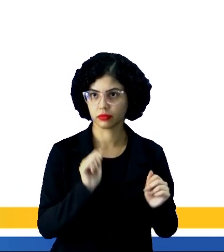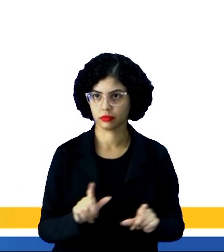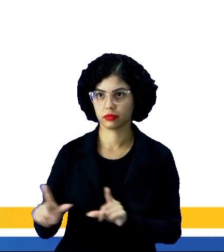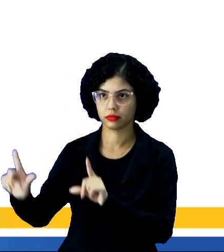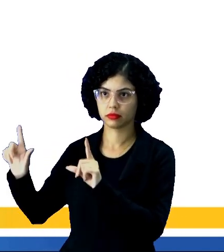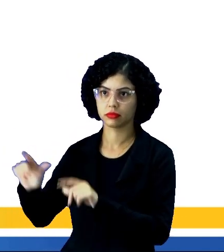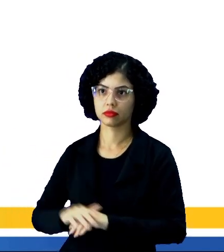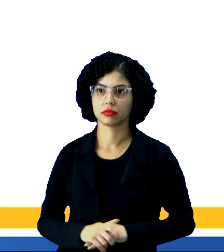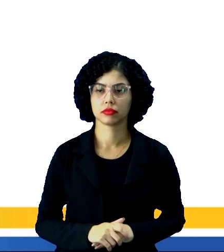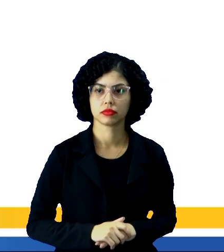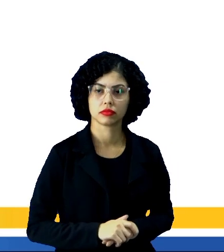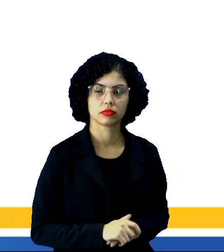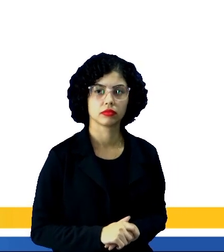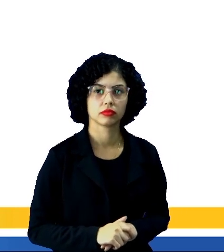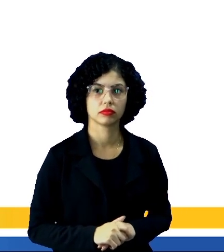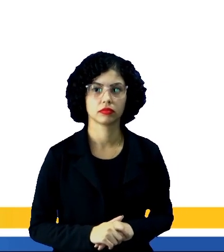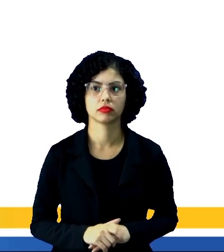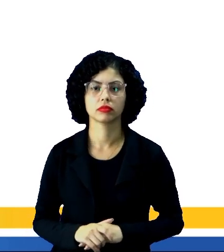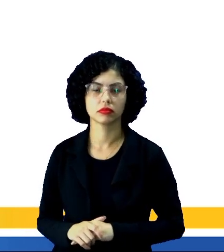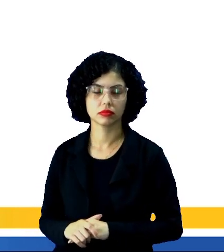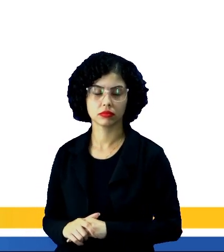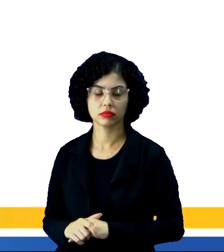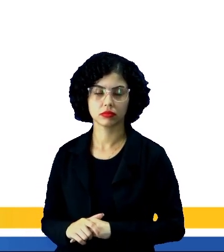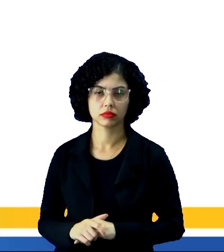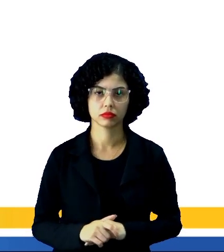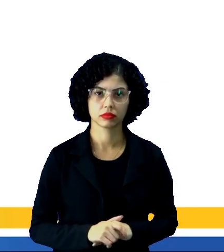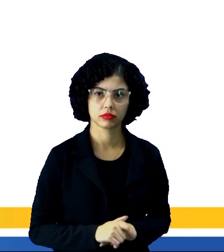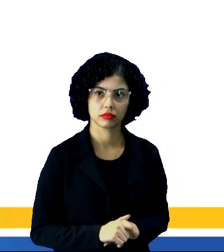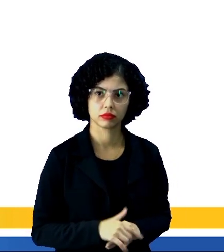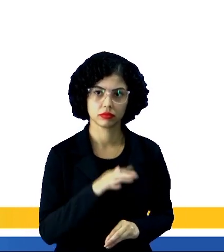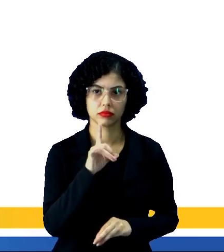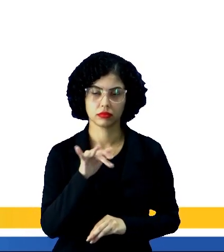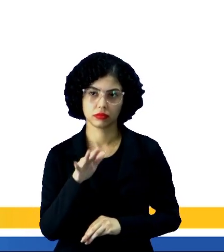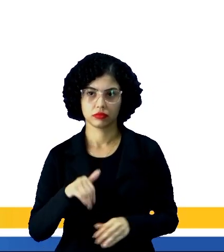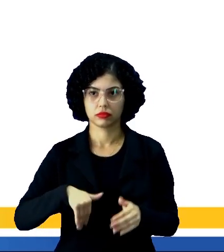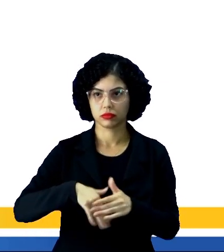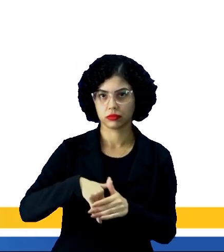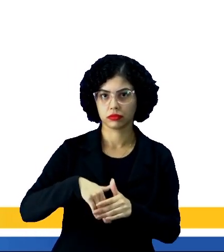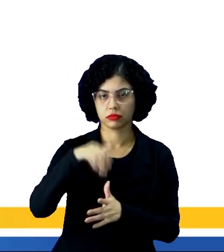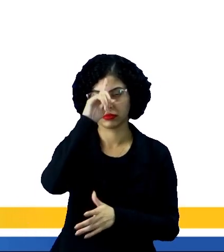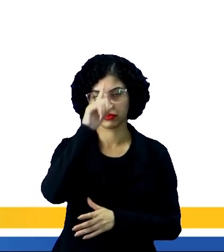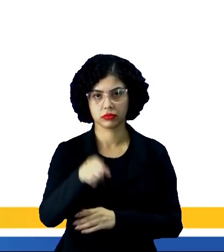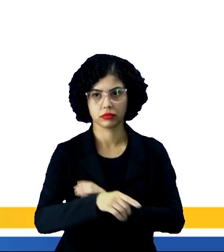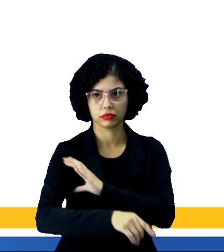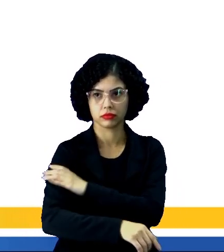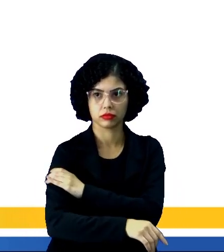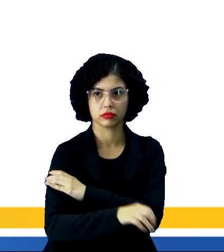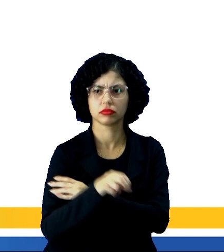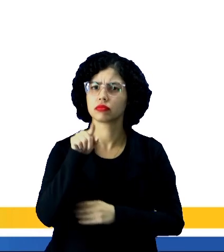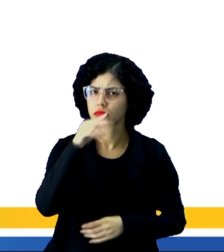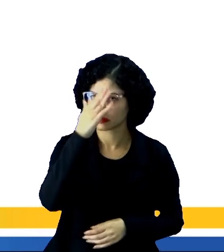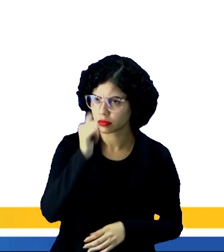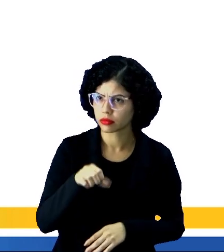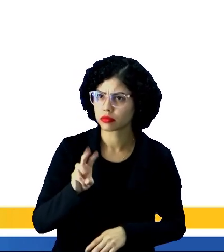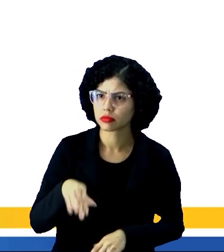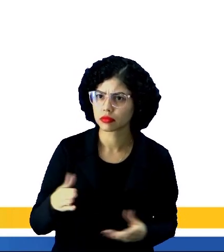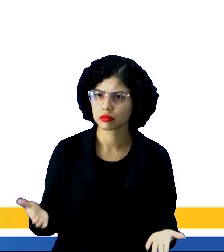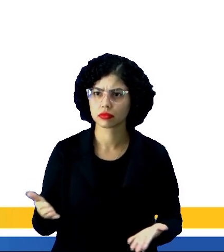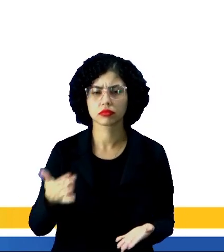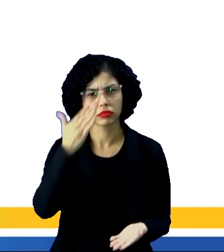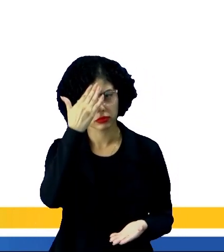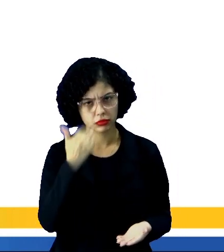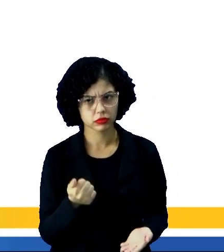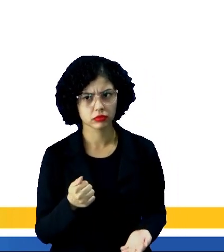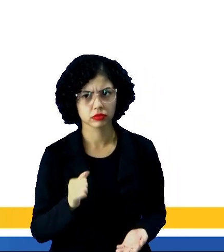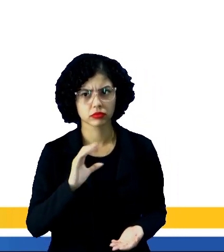vocês. Daniel Alves será capitão contra Camarões. Você sabe quem é Daniel Alves? Você